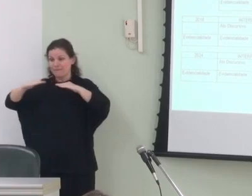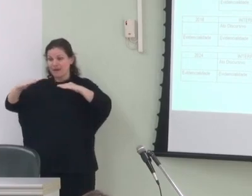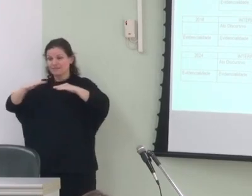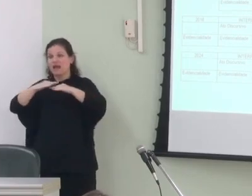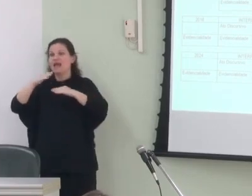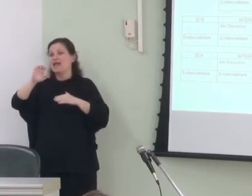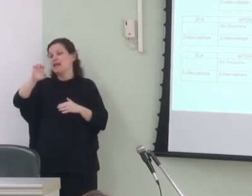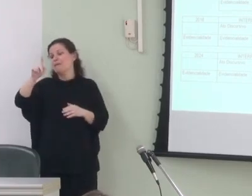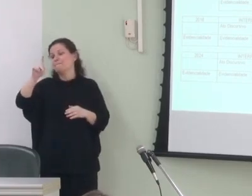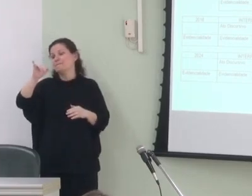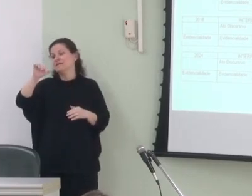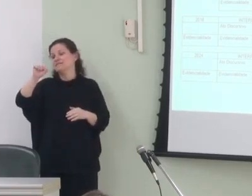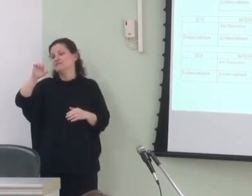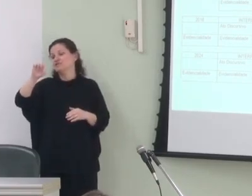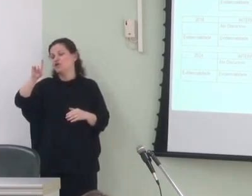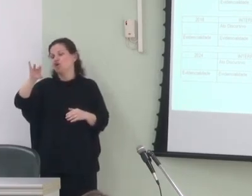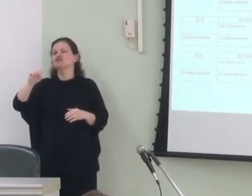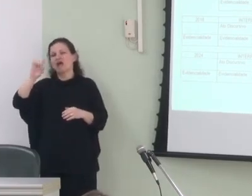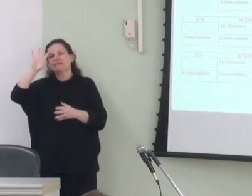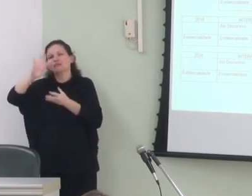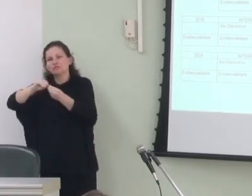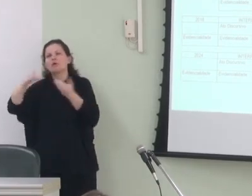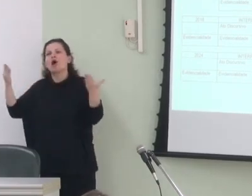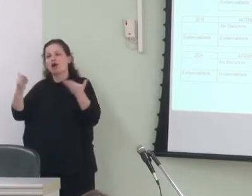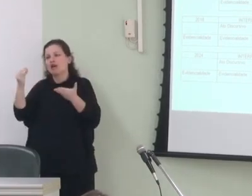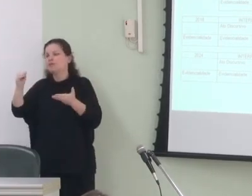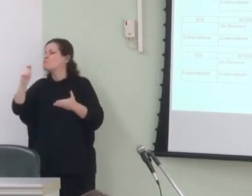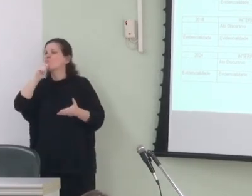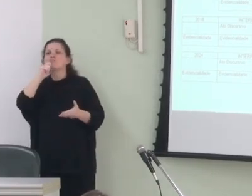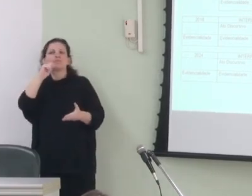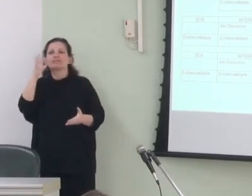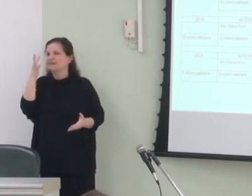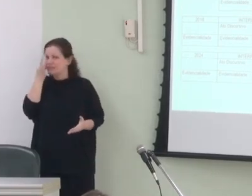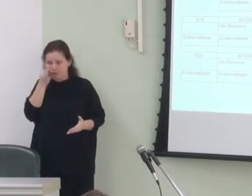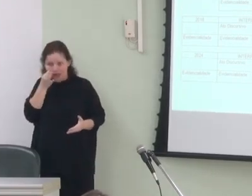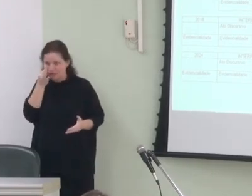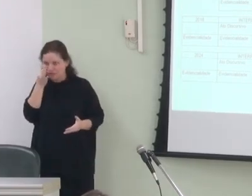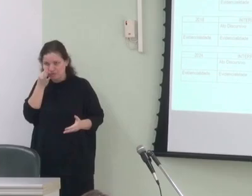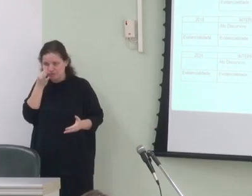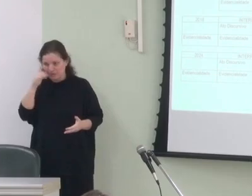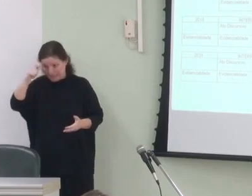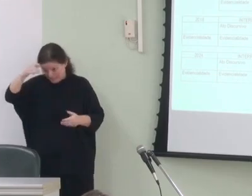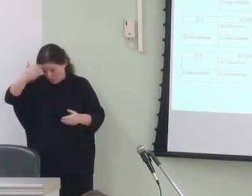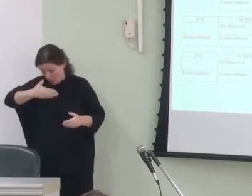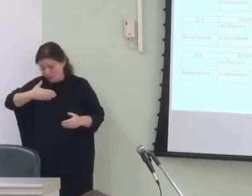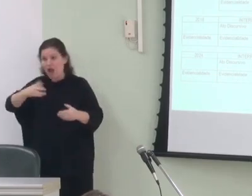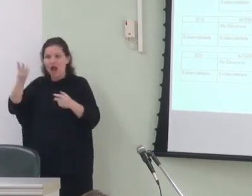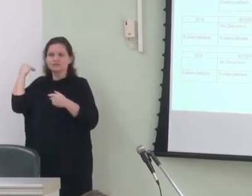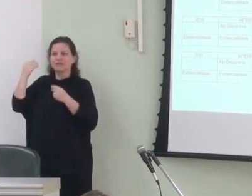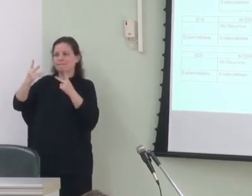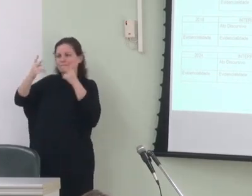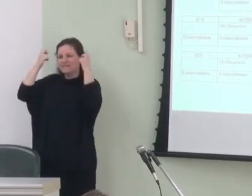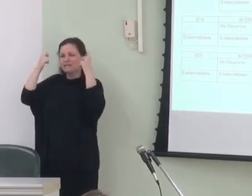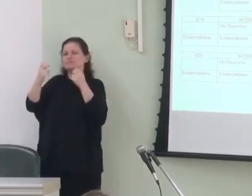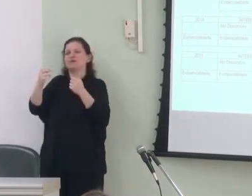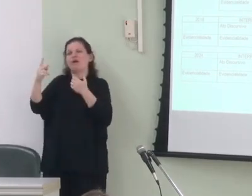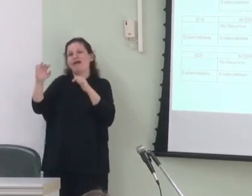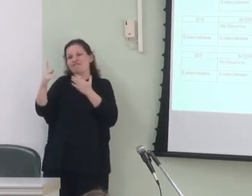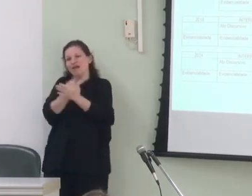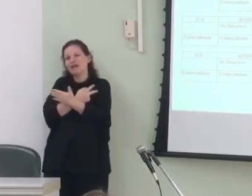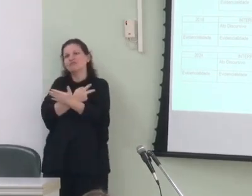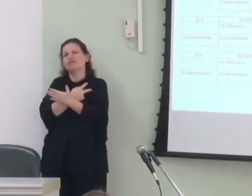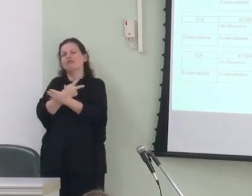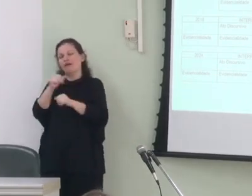episódio já tínhamos a dedução passamos a ter o não testemunhado e o que antes era chamado de percepção de evento para não